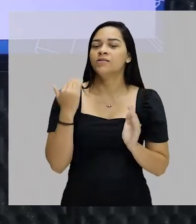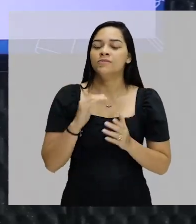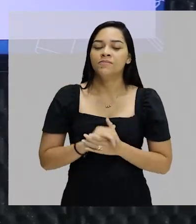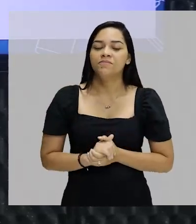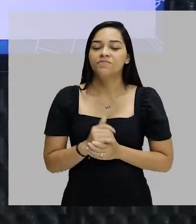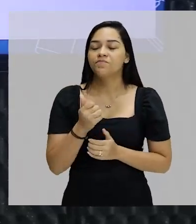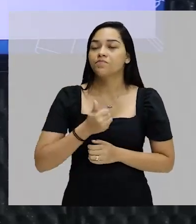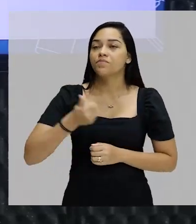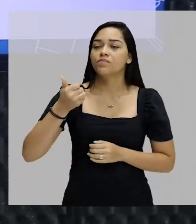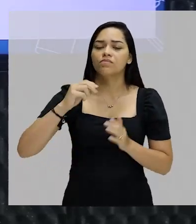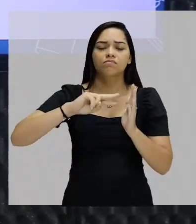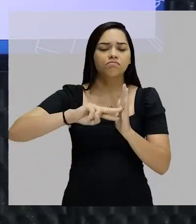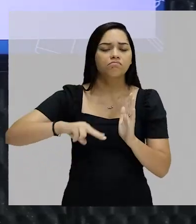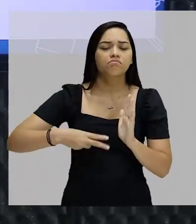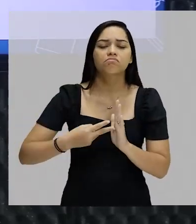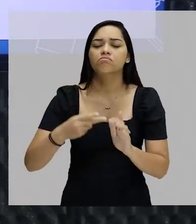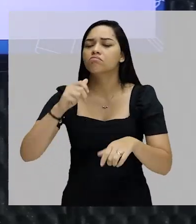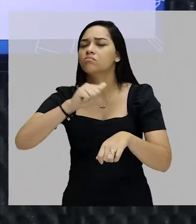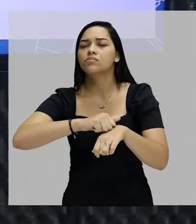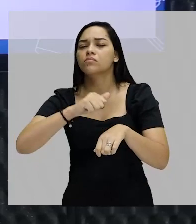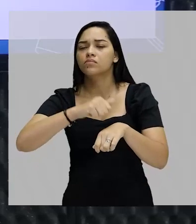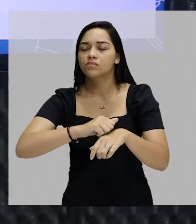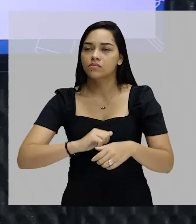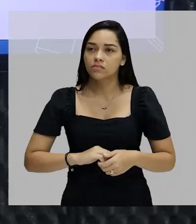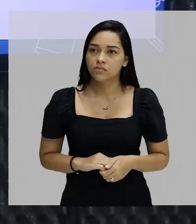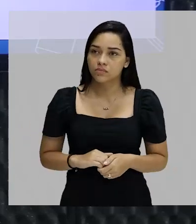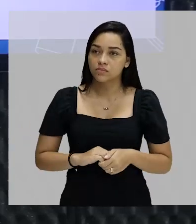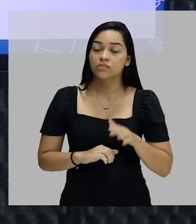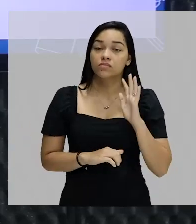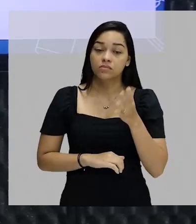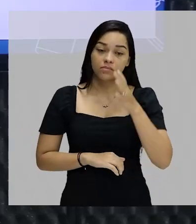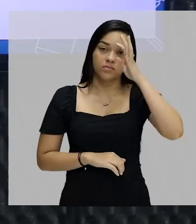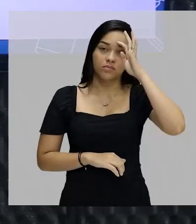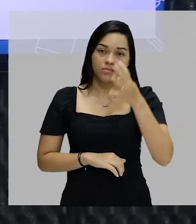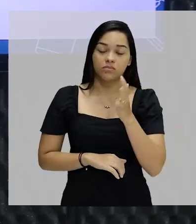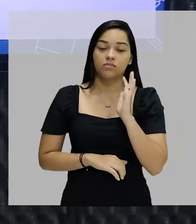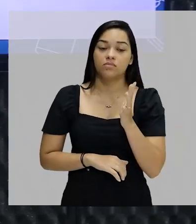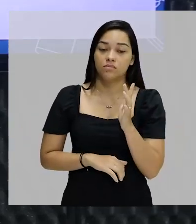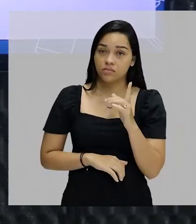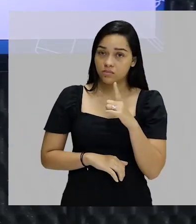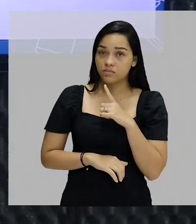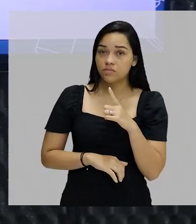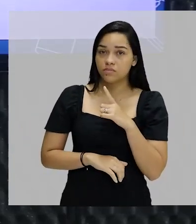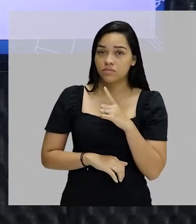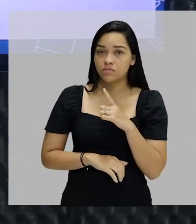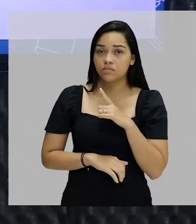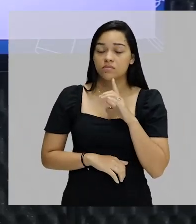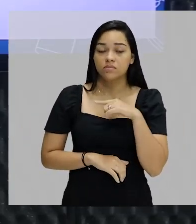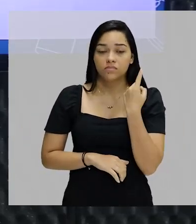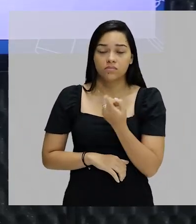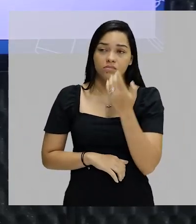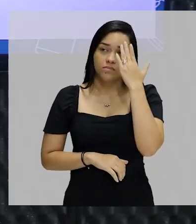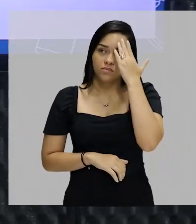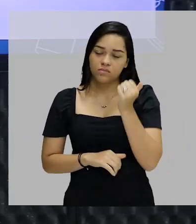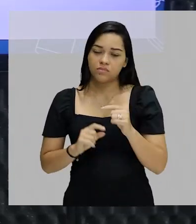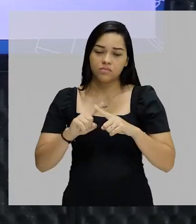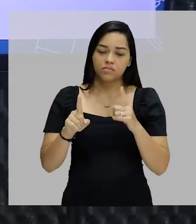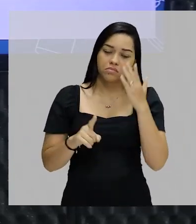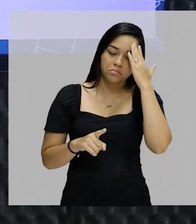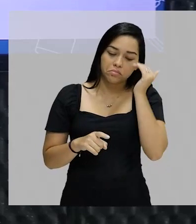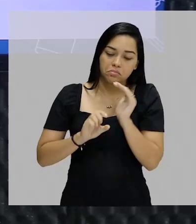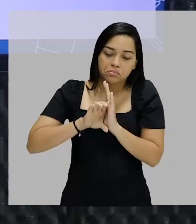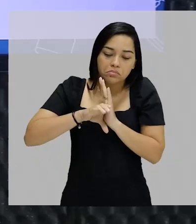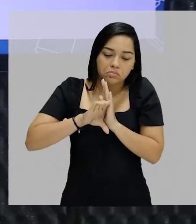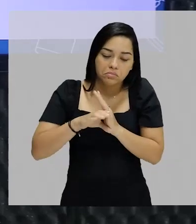Primeiro tópico, o que é pobreza? A gente vai tentar logo resolver essa questão. A gente sabe o que é, mas a não sabe